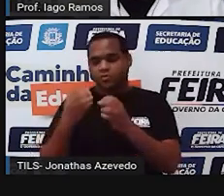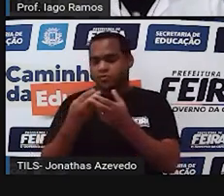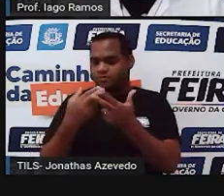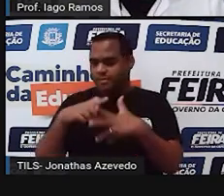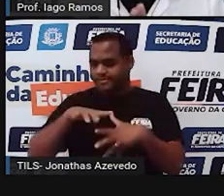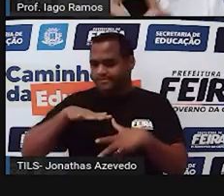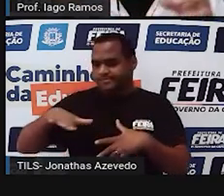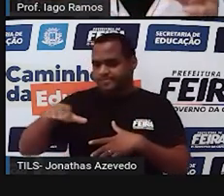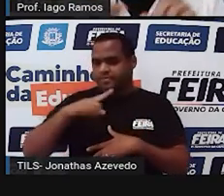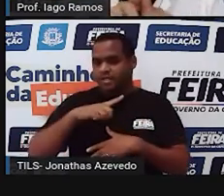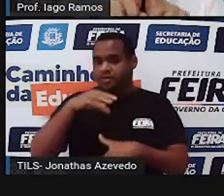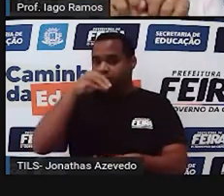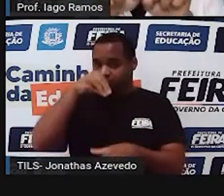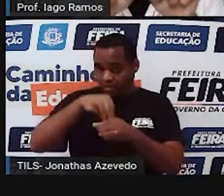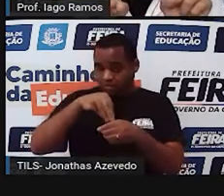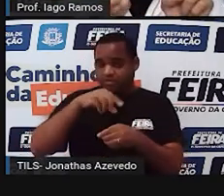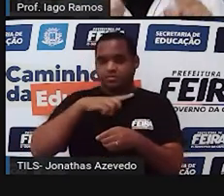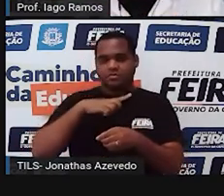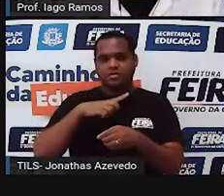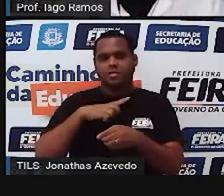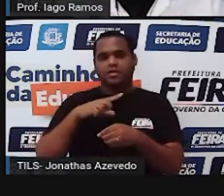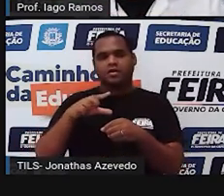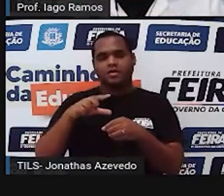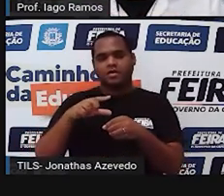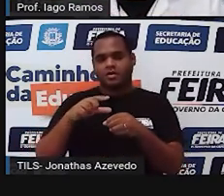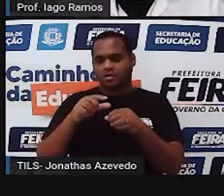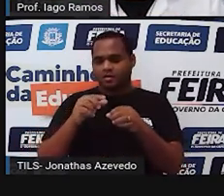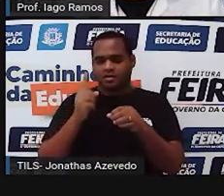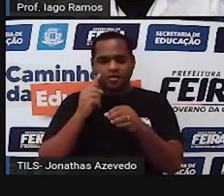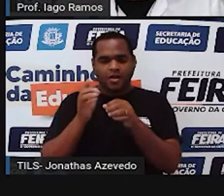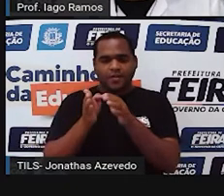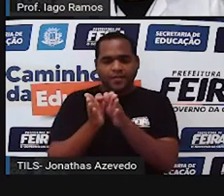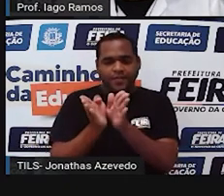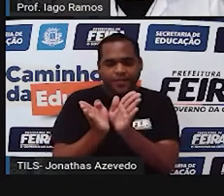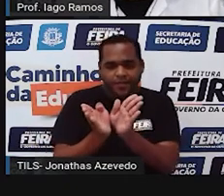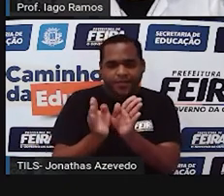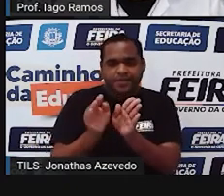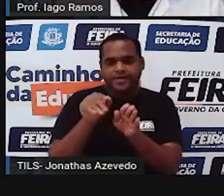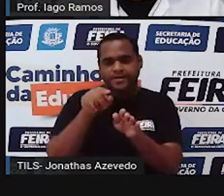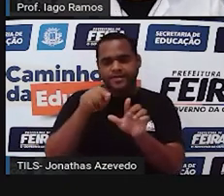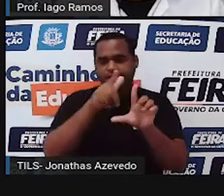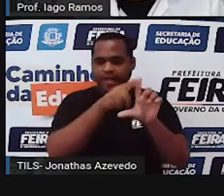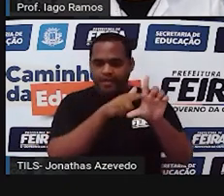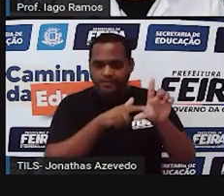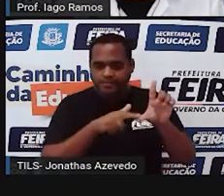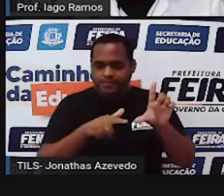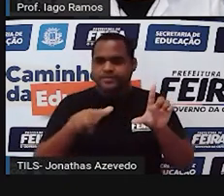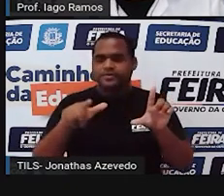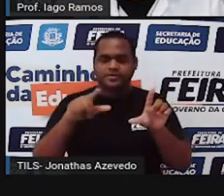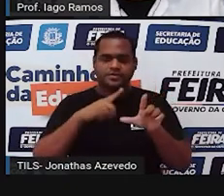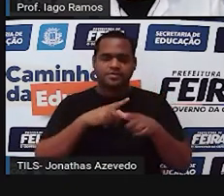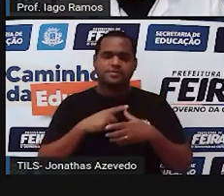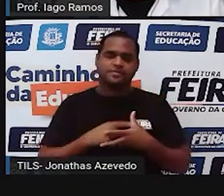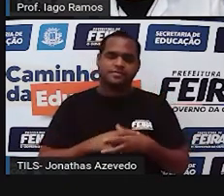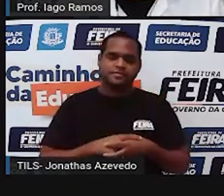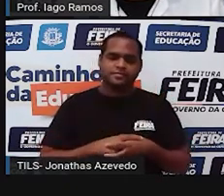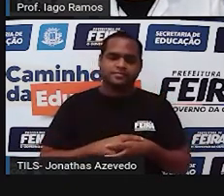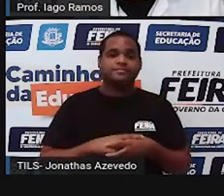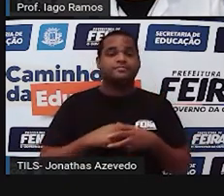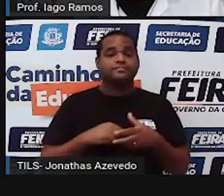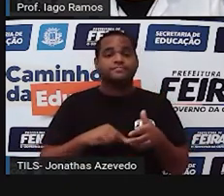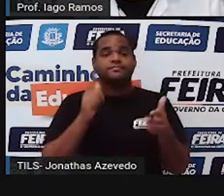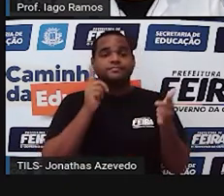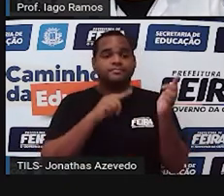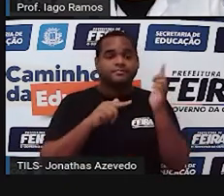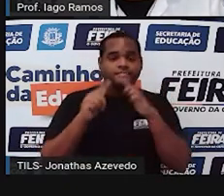região que está dentro da abertura das semirretas, tá? Isso é o ângulo. E aí a gente consegue